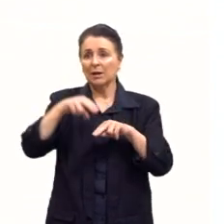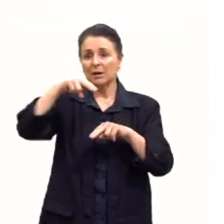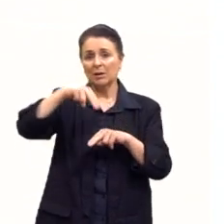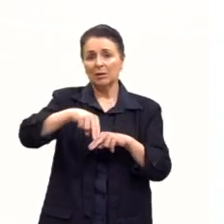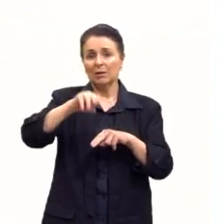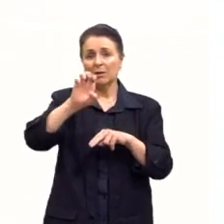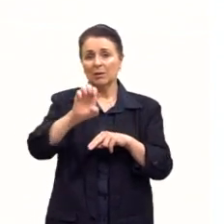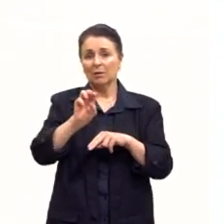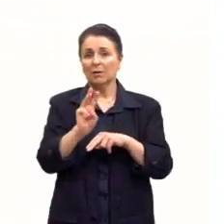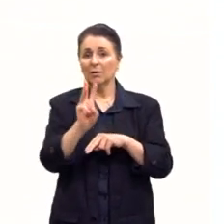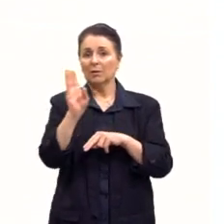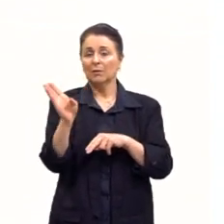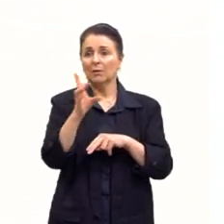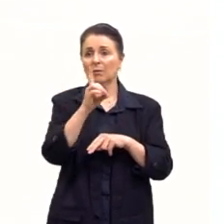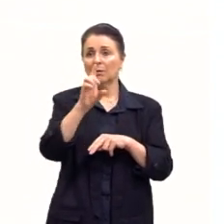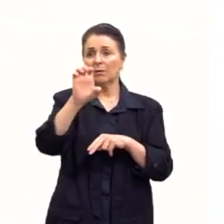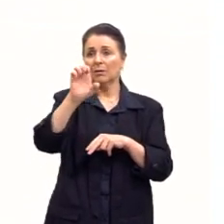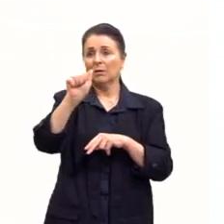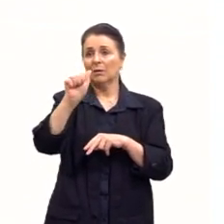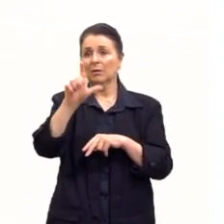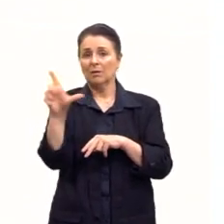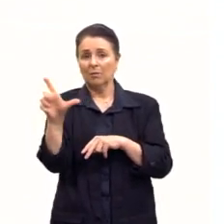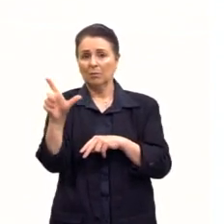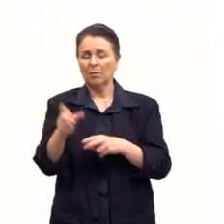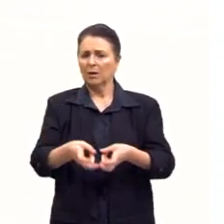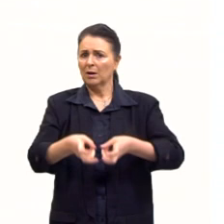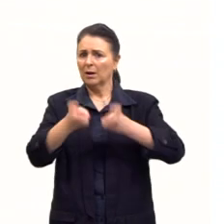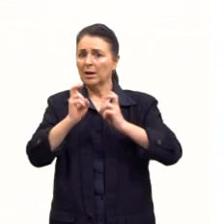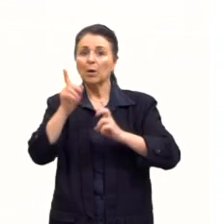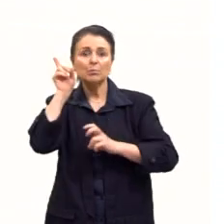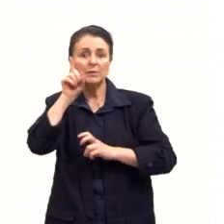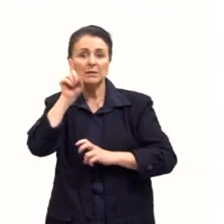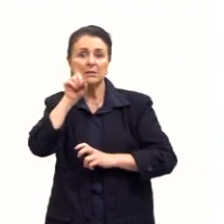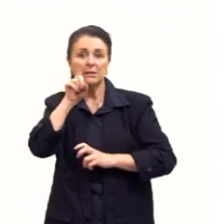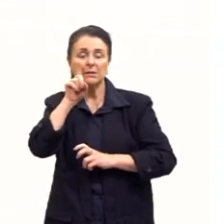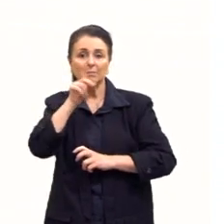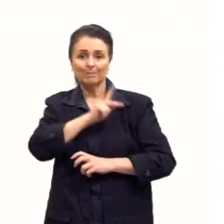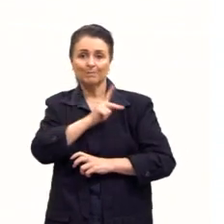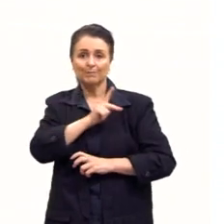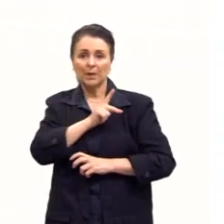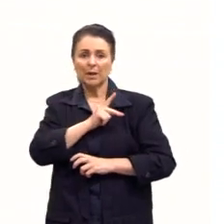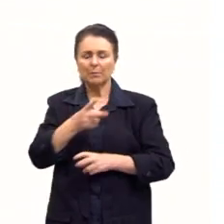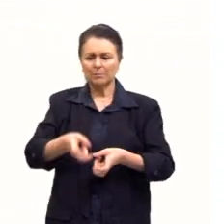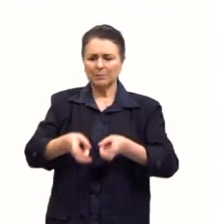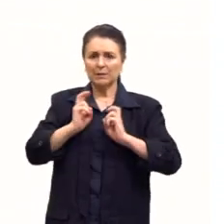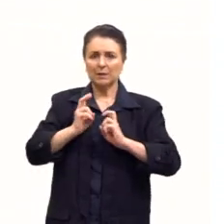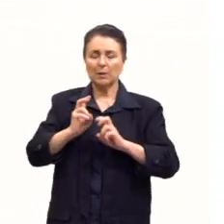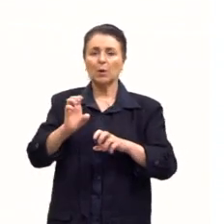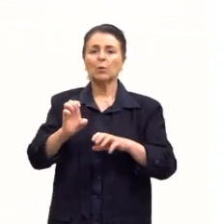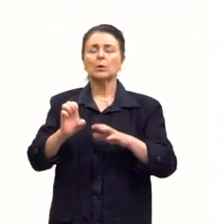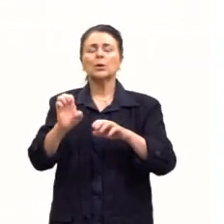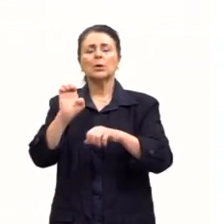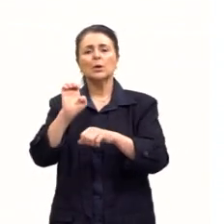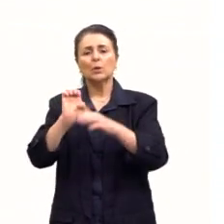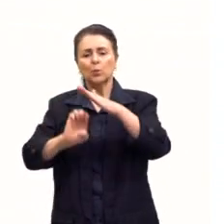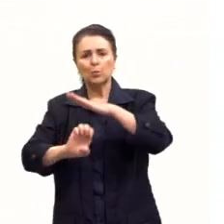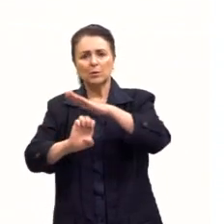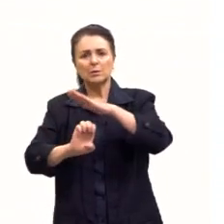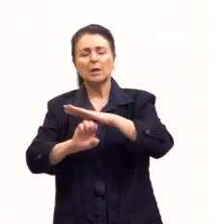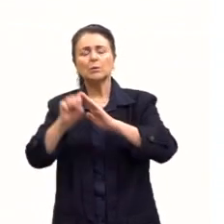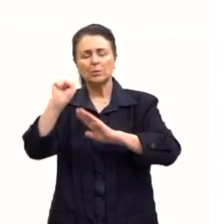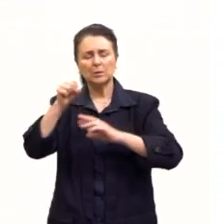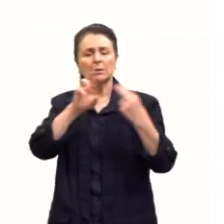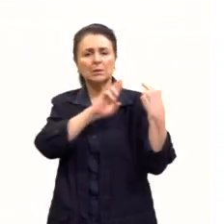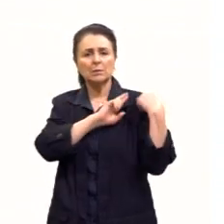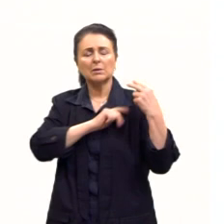o presidente Roosevelt, que vai perceber que o Estado, então, tinha que injetar dinheiro na economia para ela crescer de novo. E ele faz